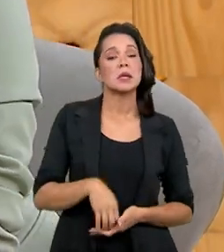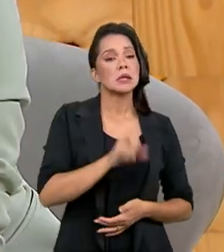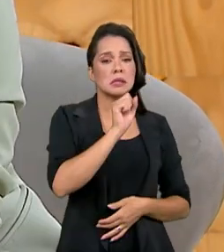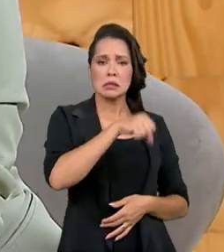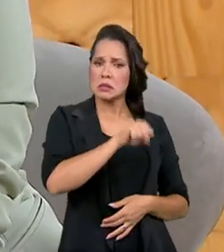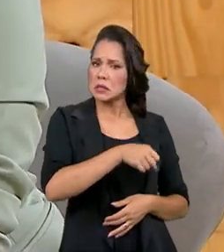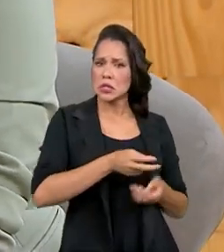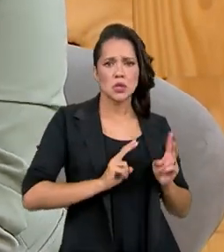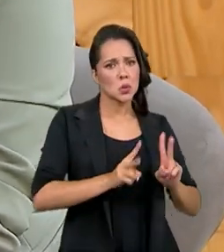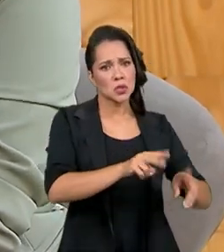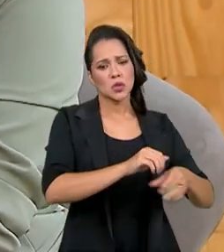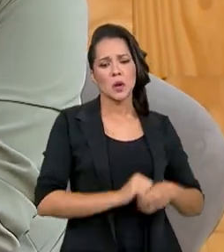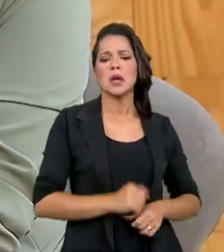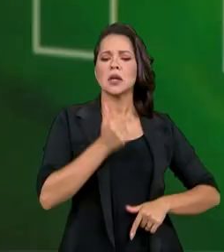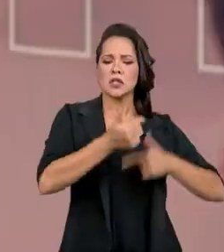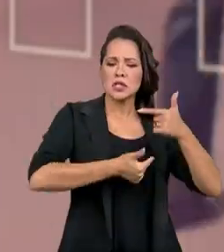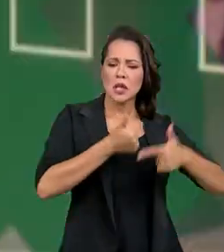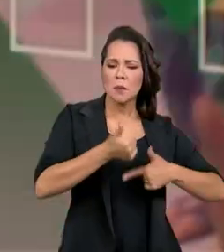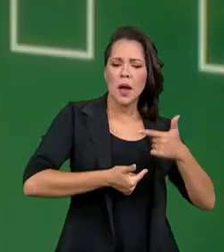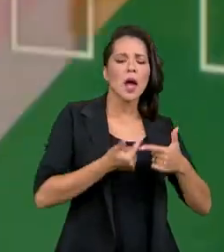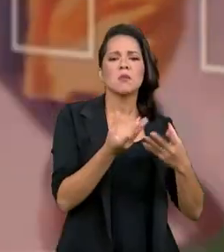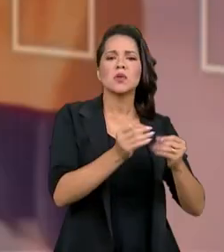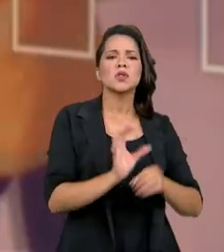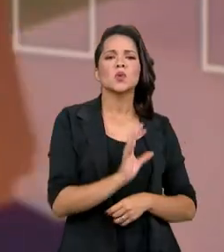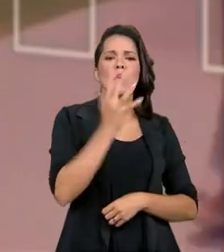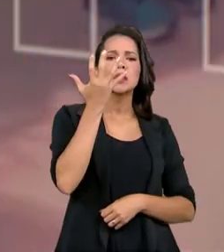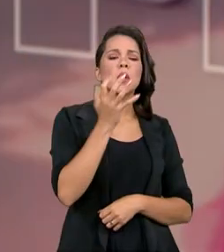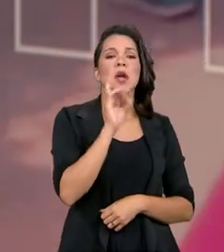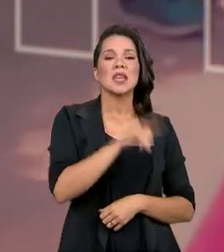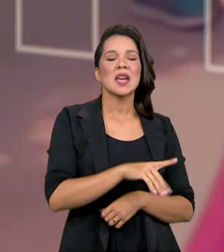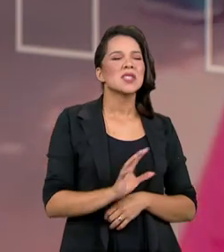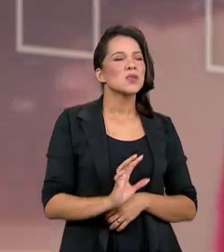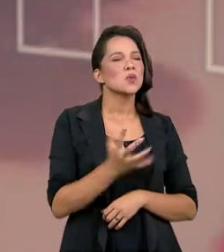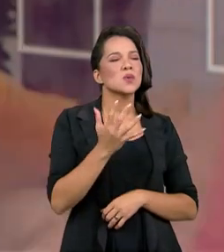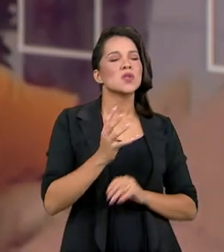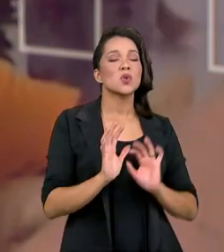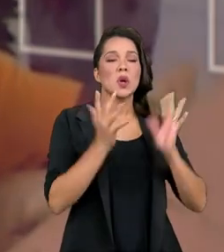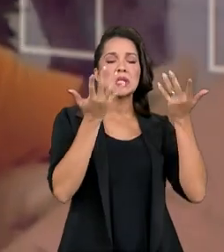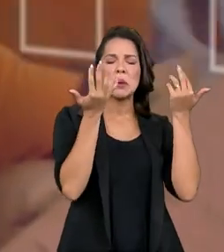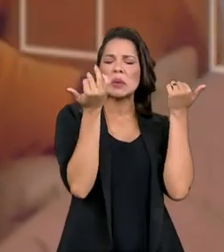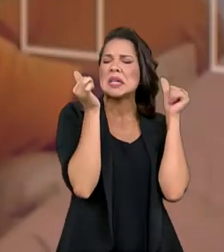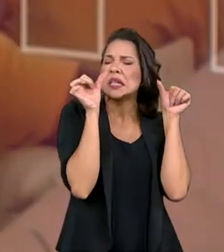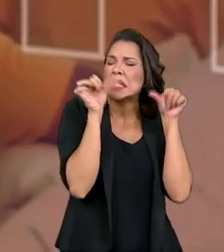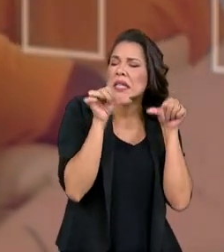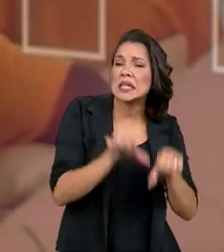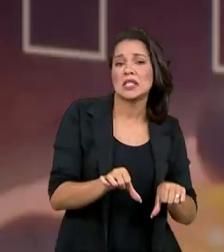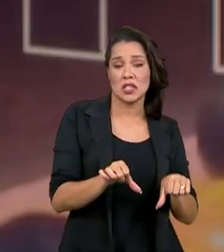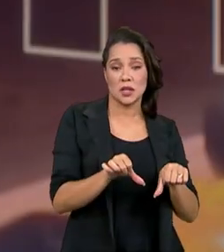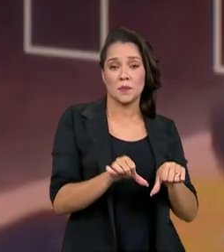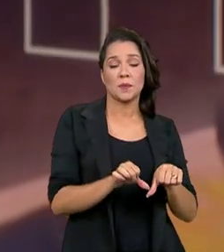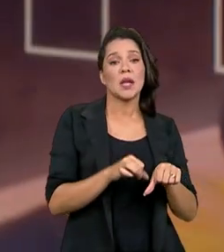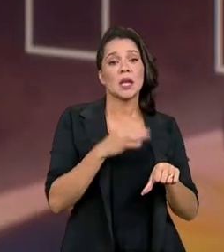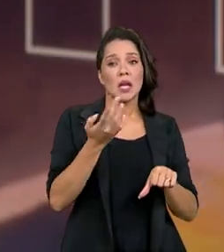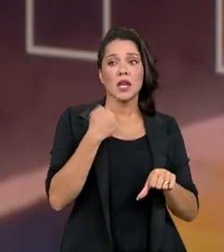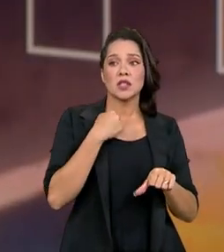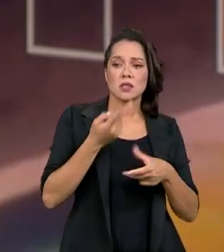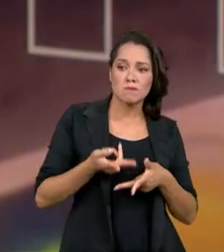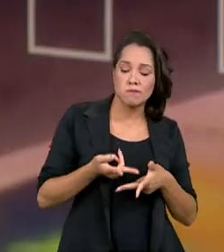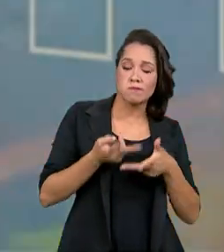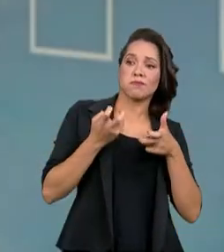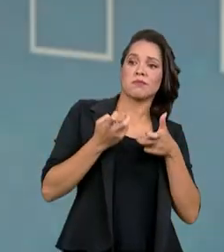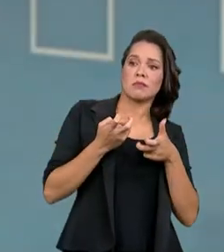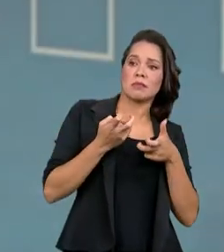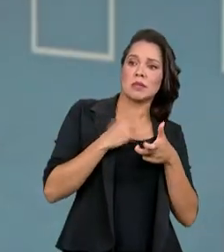Funciona, funciona. Nós trabalhamos muito em situações que nós chamamos críticas, quando a gente evidencia,